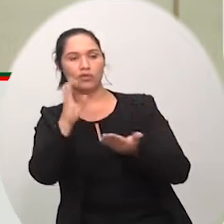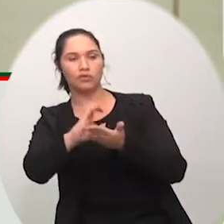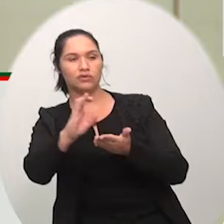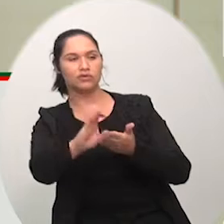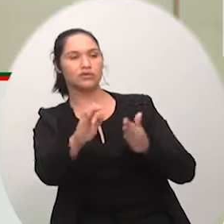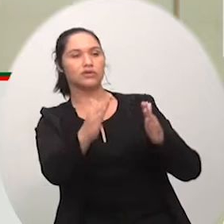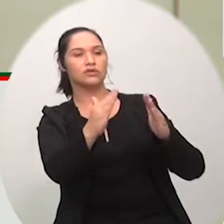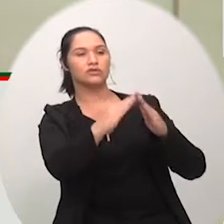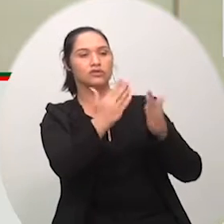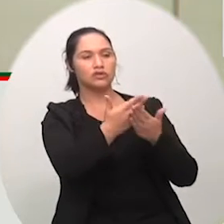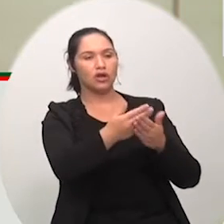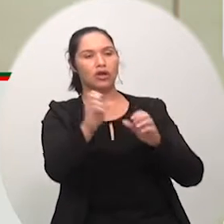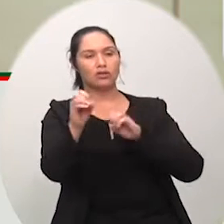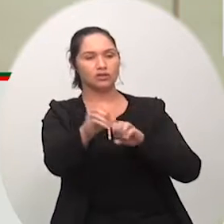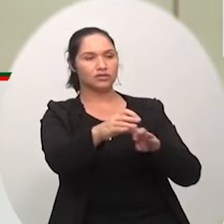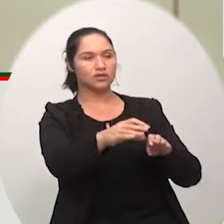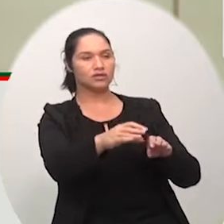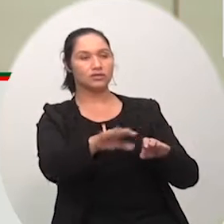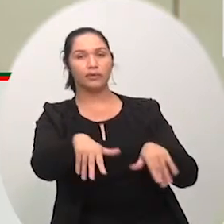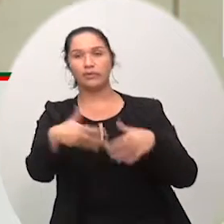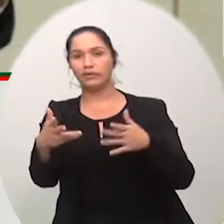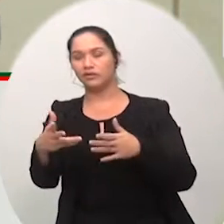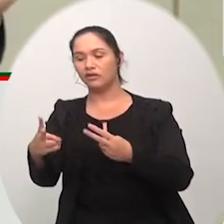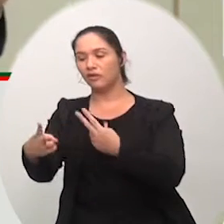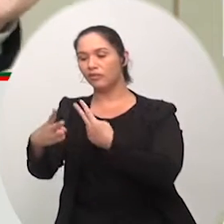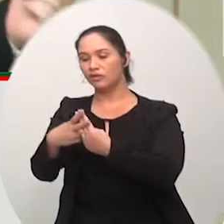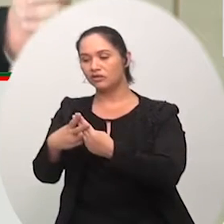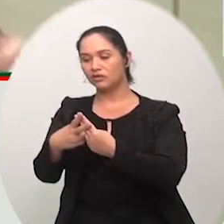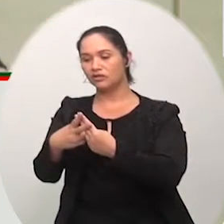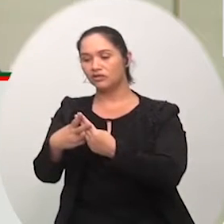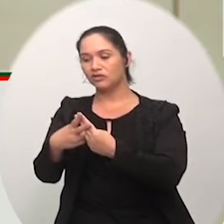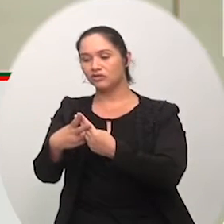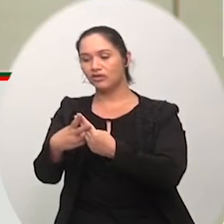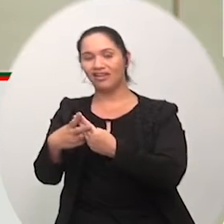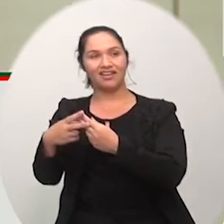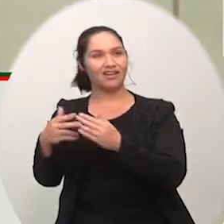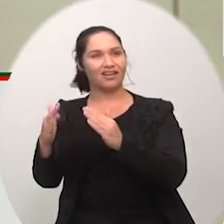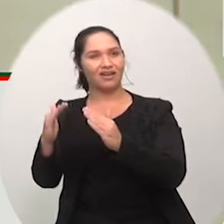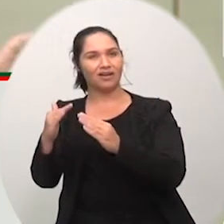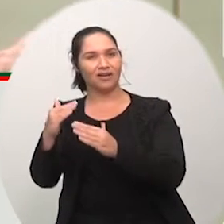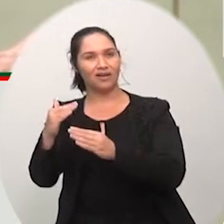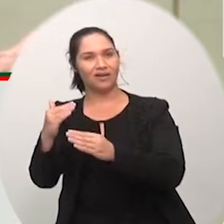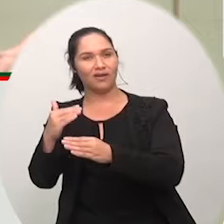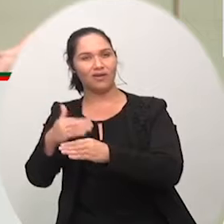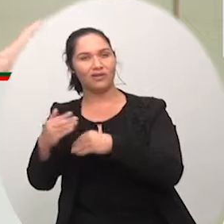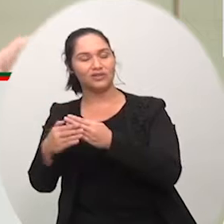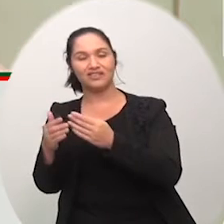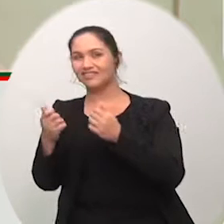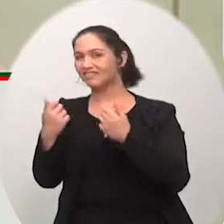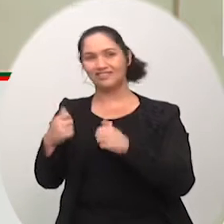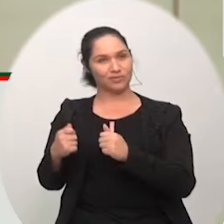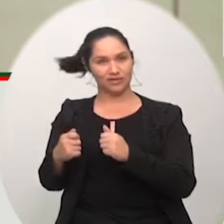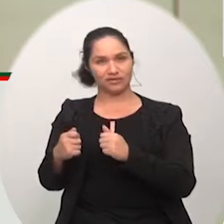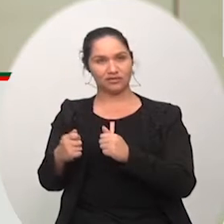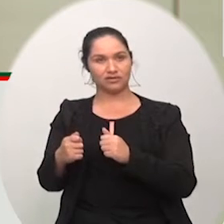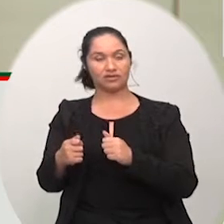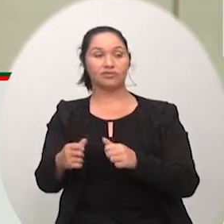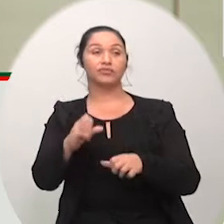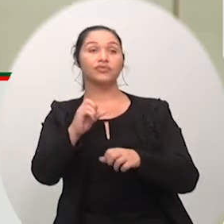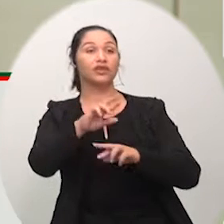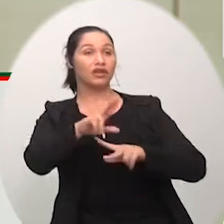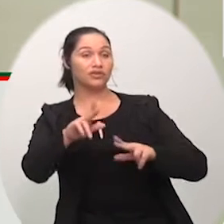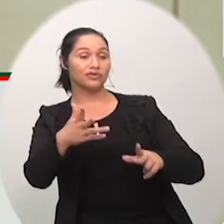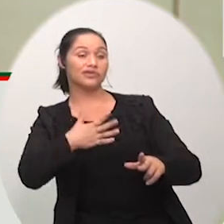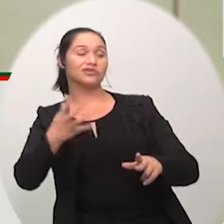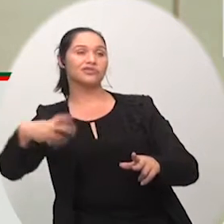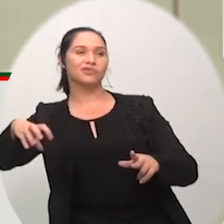da população pensa então é o contrário do está acontecendo na minha região na minha região saiu muitos penitenciários assuntos